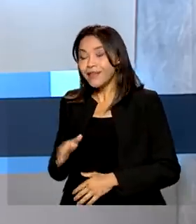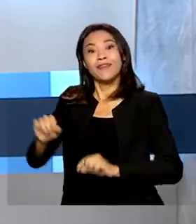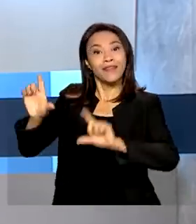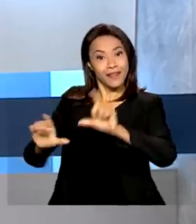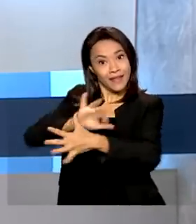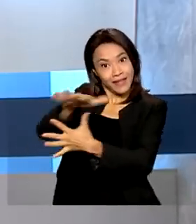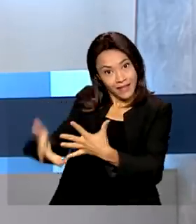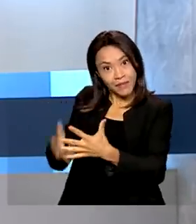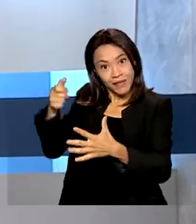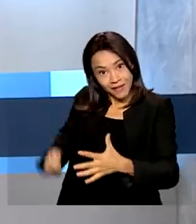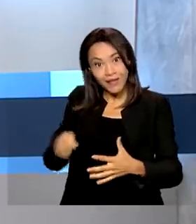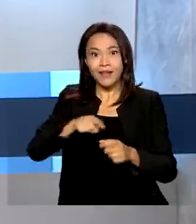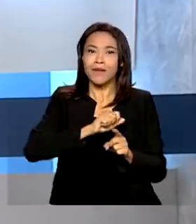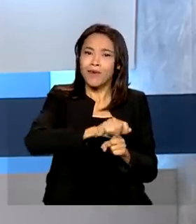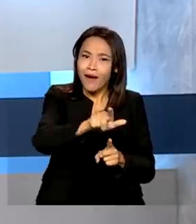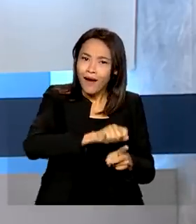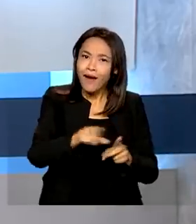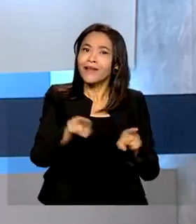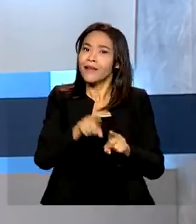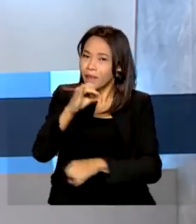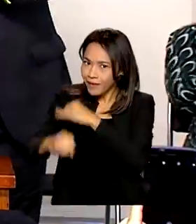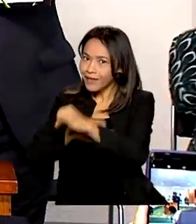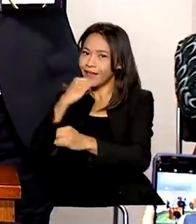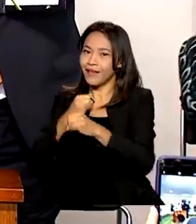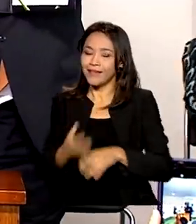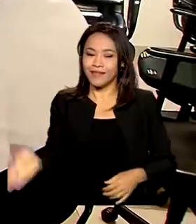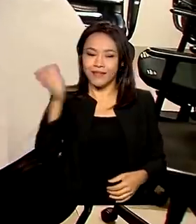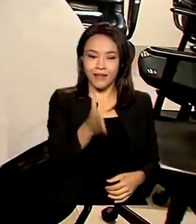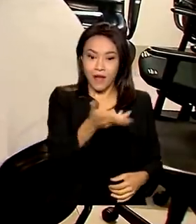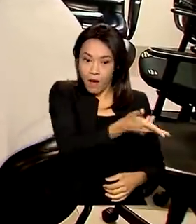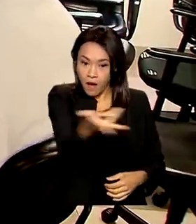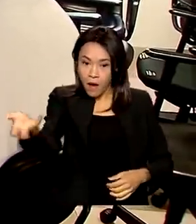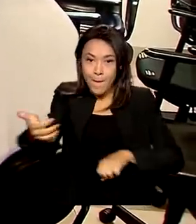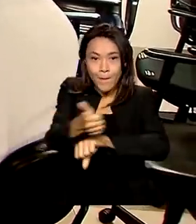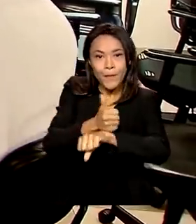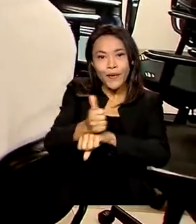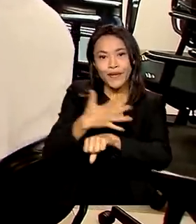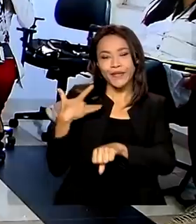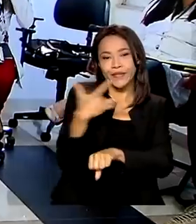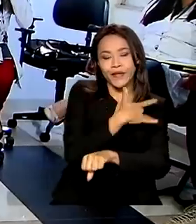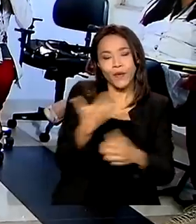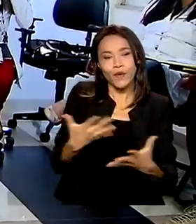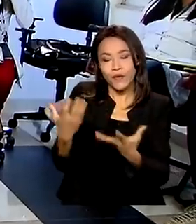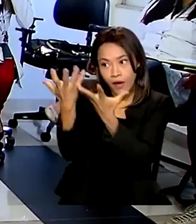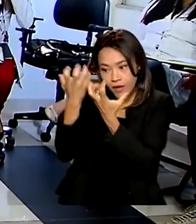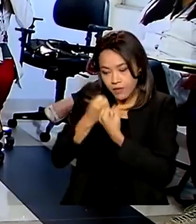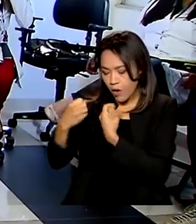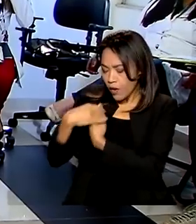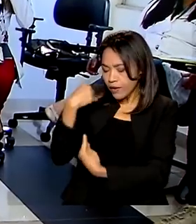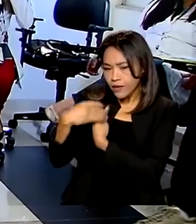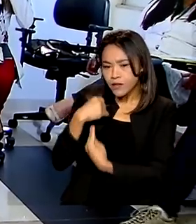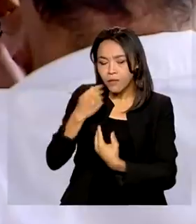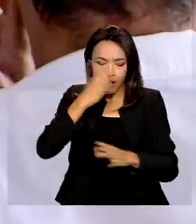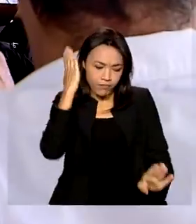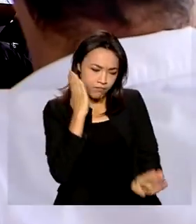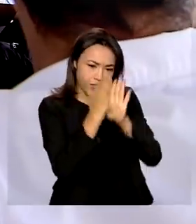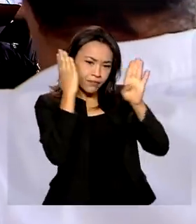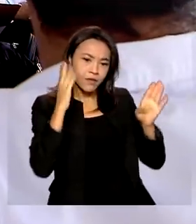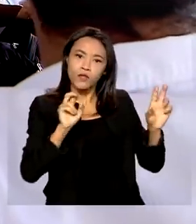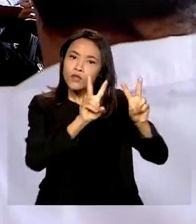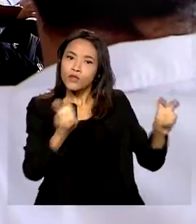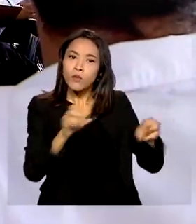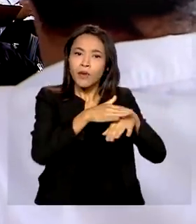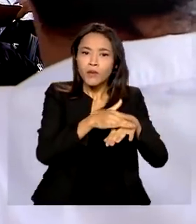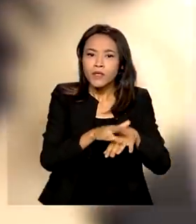por assinatura e internet. Profissionais de saúde vão receber orientação para o diagnóstico precoce da FOP,